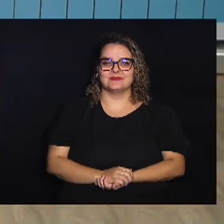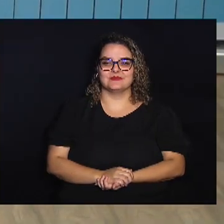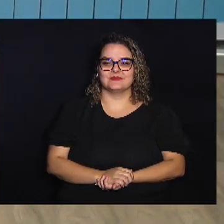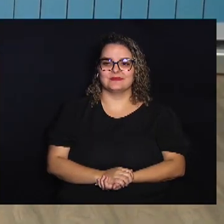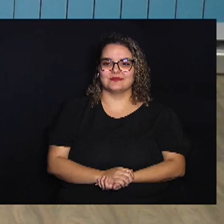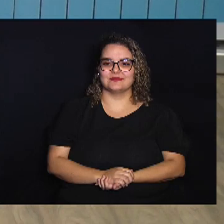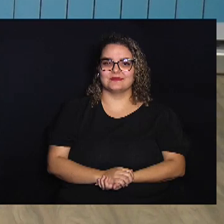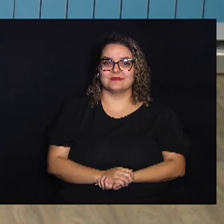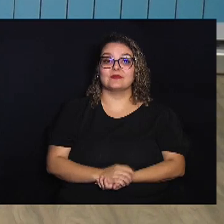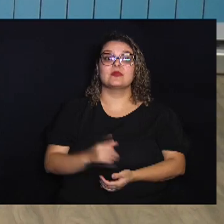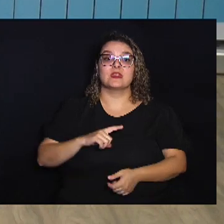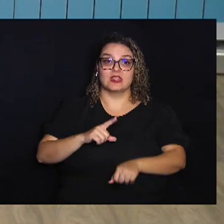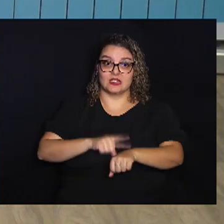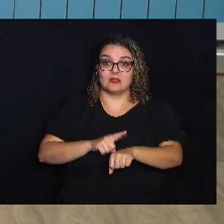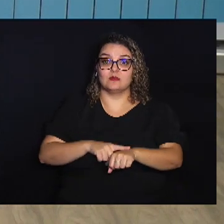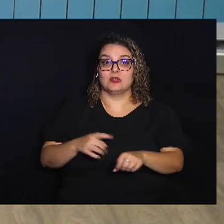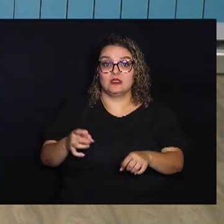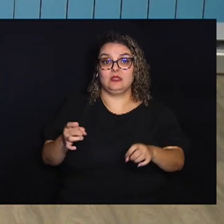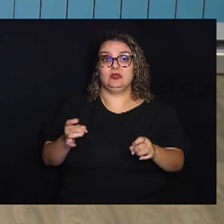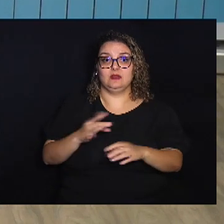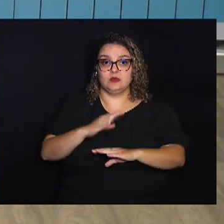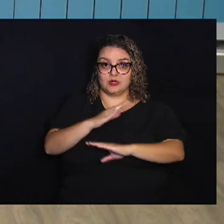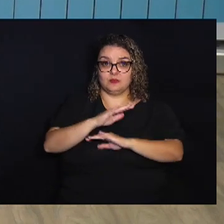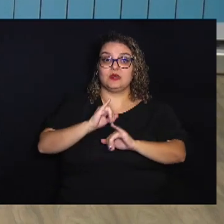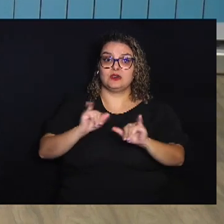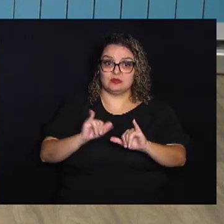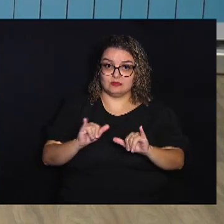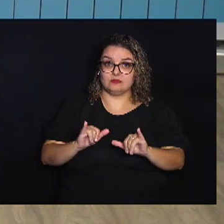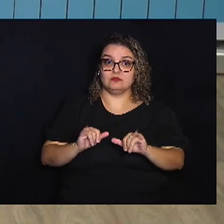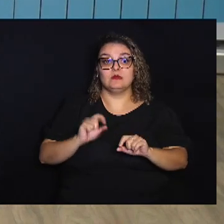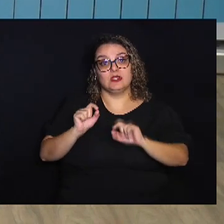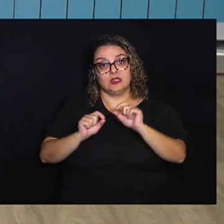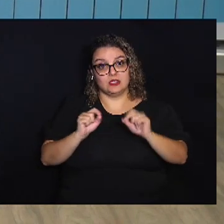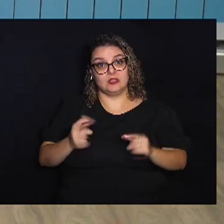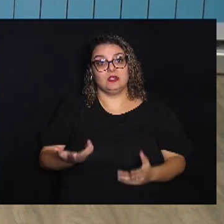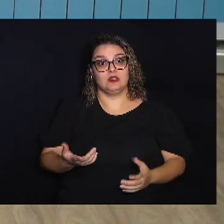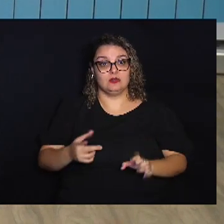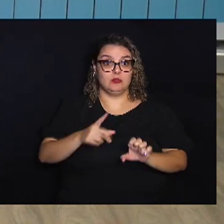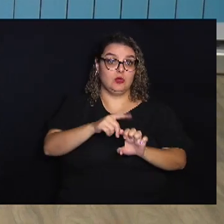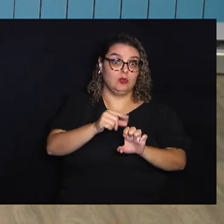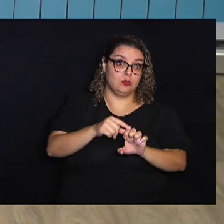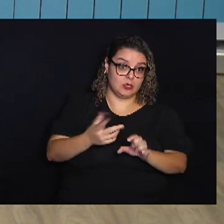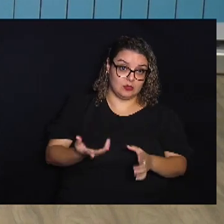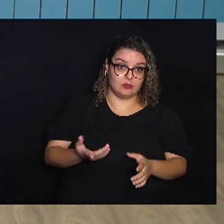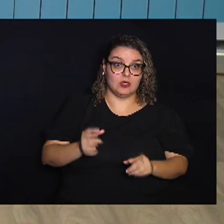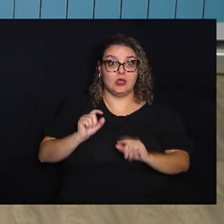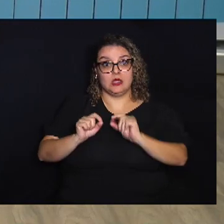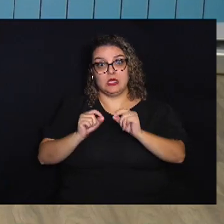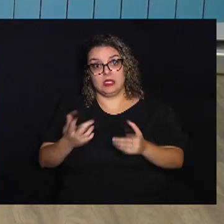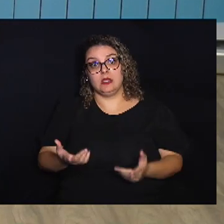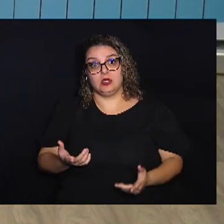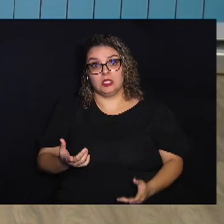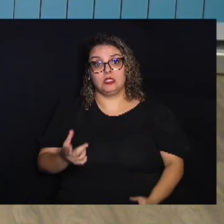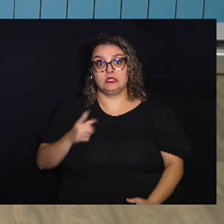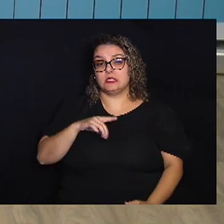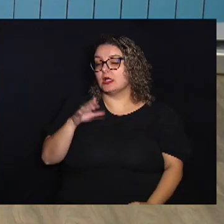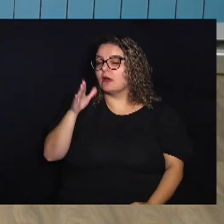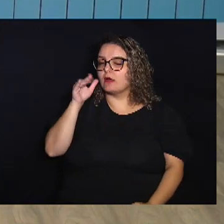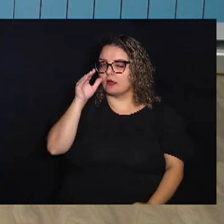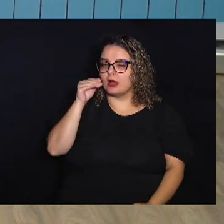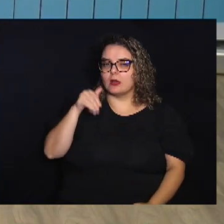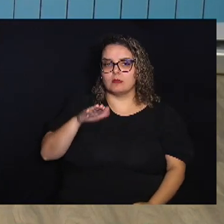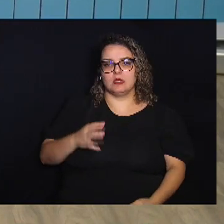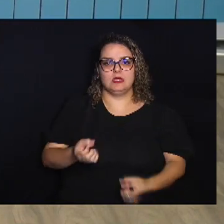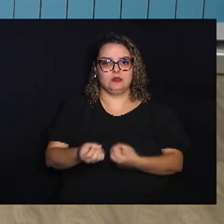Ah, dá tempo então, acabando aqui o Jornal Câmara Notícia Quem é o micro empreendedor, quem então está curioso, quer mais